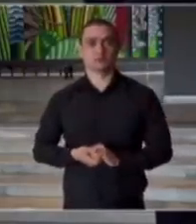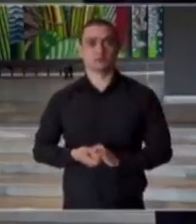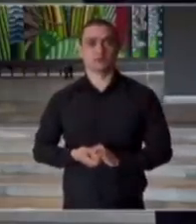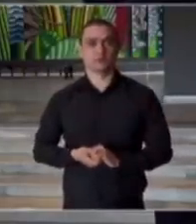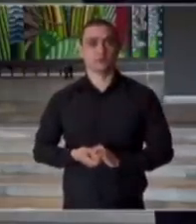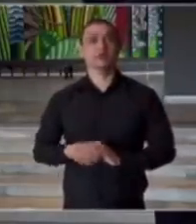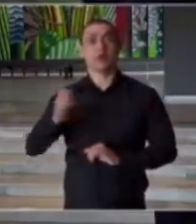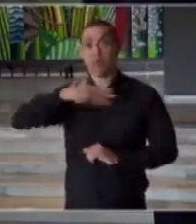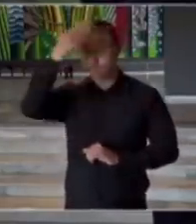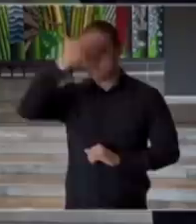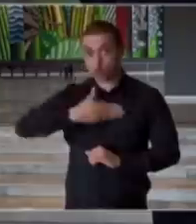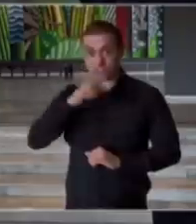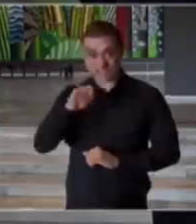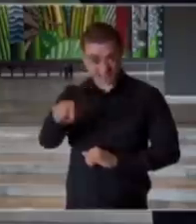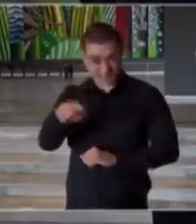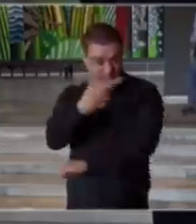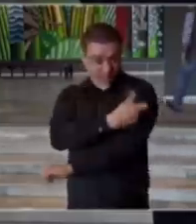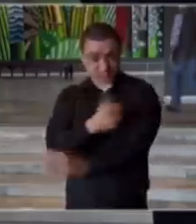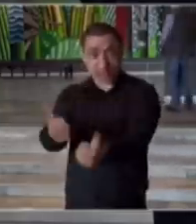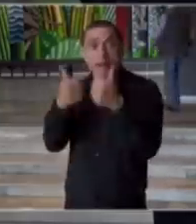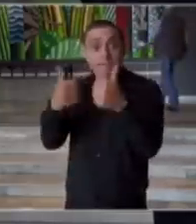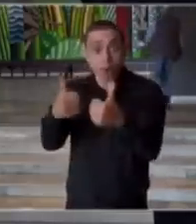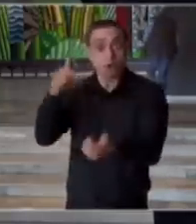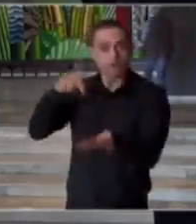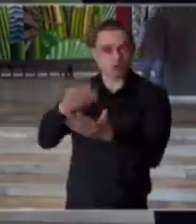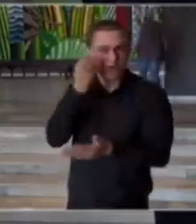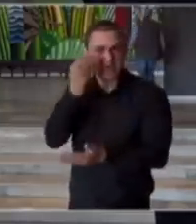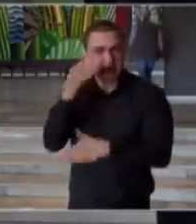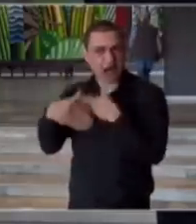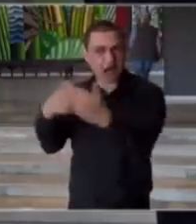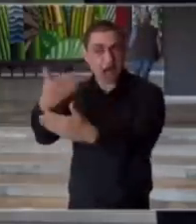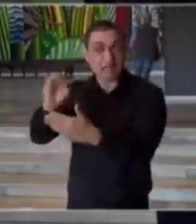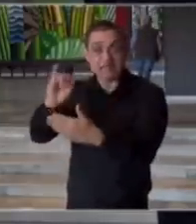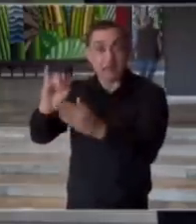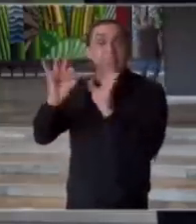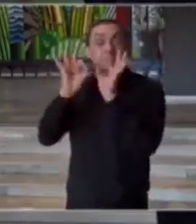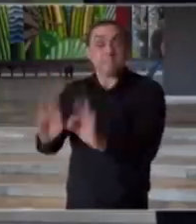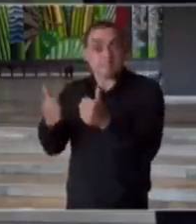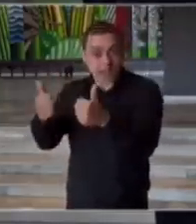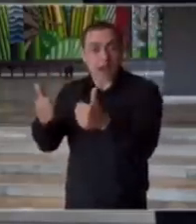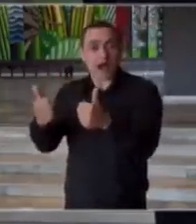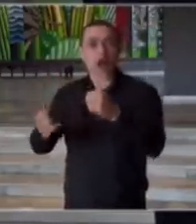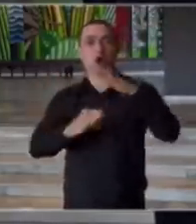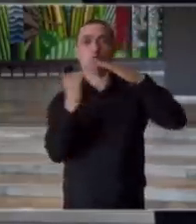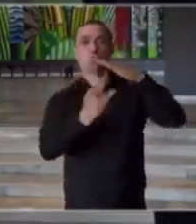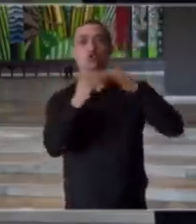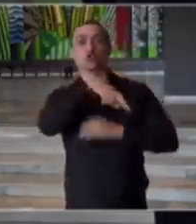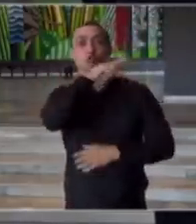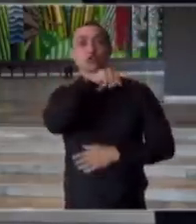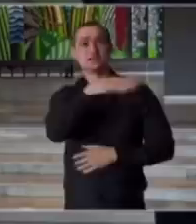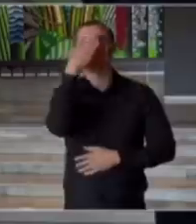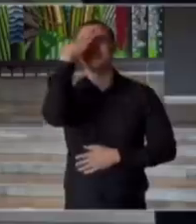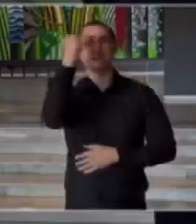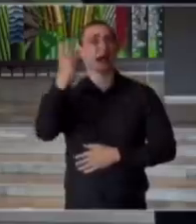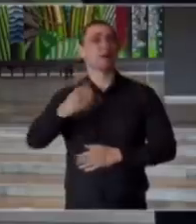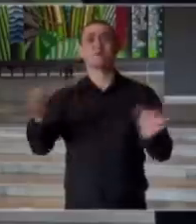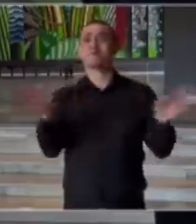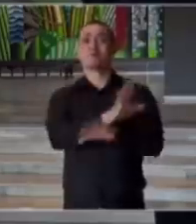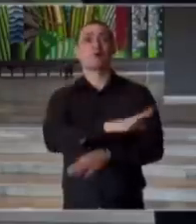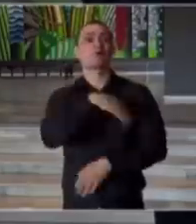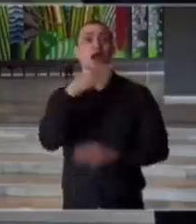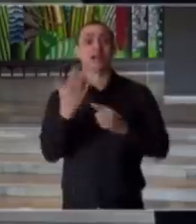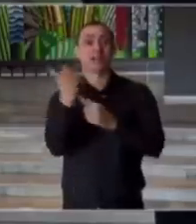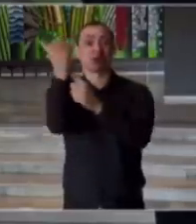Comprovada a eficácia e a segurança da vacina, o Instituto Butantan terá o domínio da tecnologia e a vacina